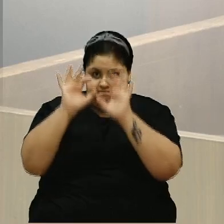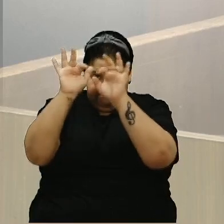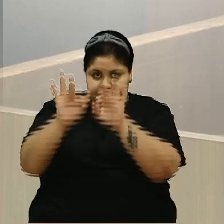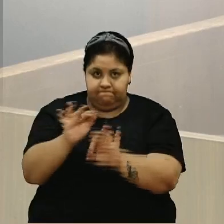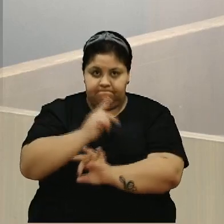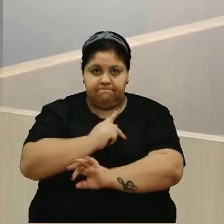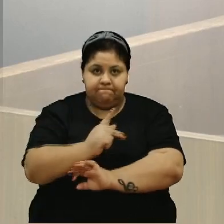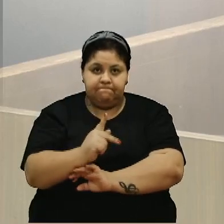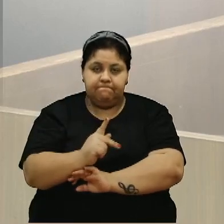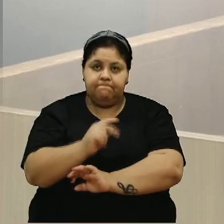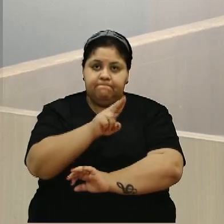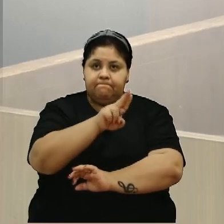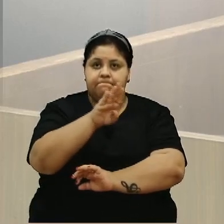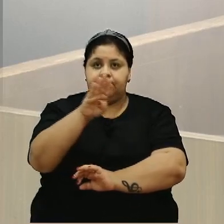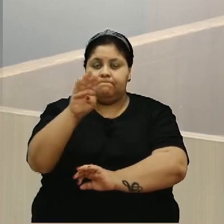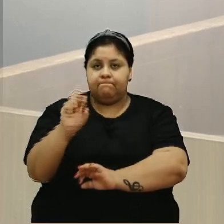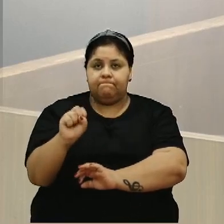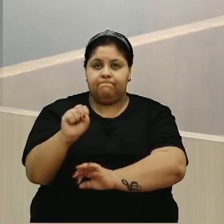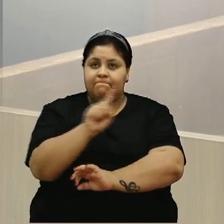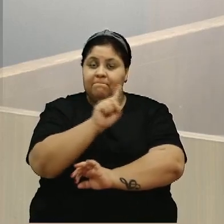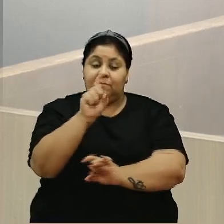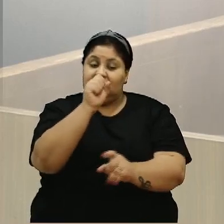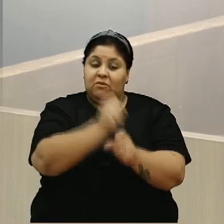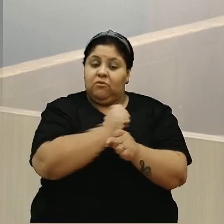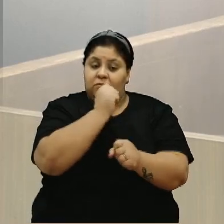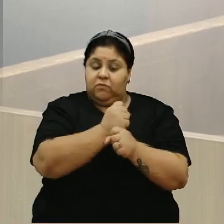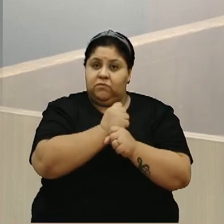presidente, a UBS Centenário não foi reformada,